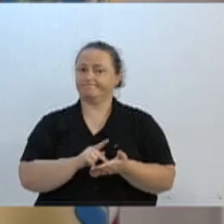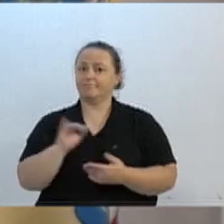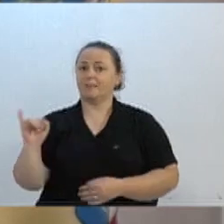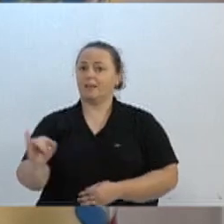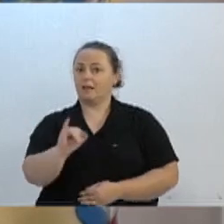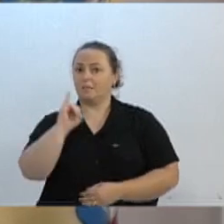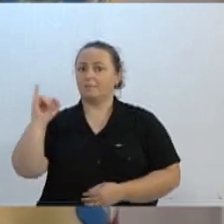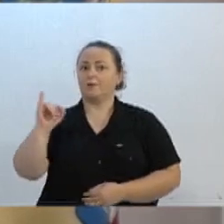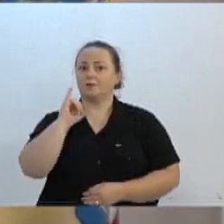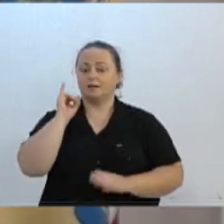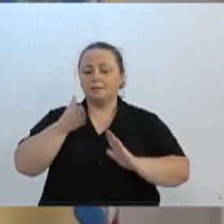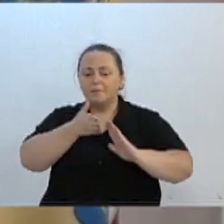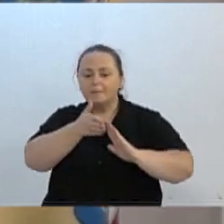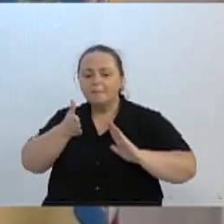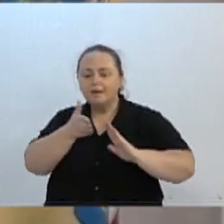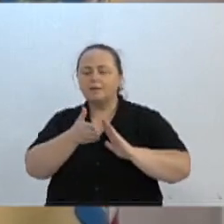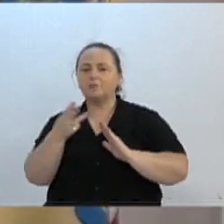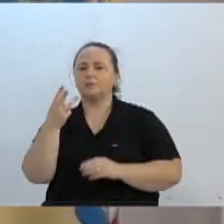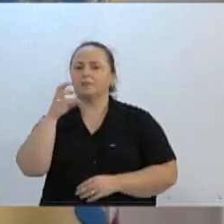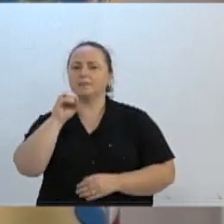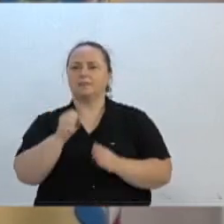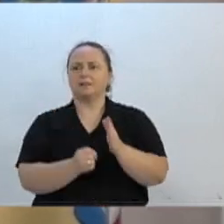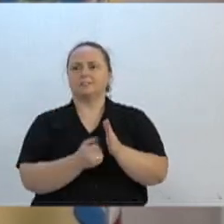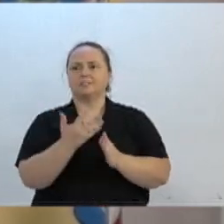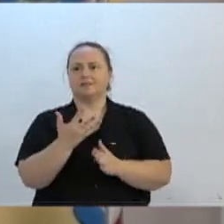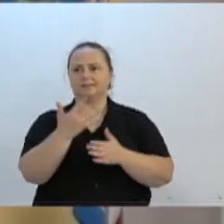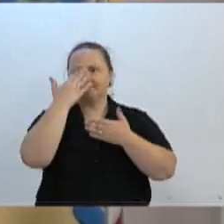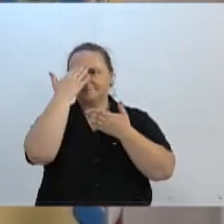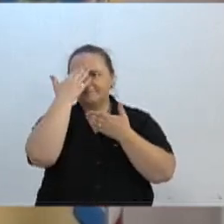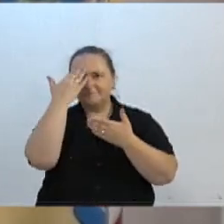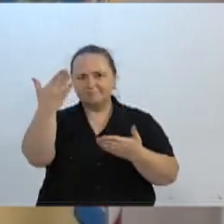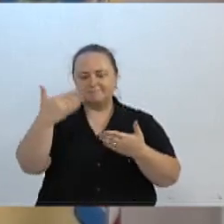passagem. Muito obrigado a todos e até breve.